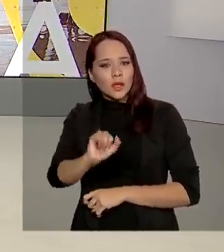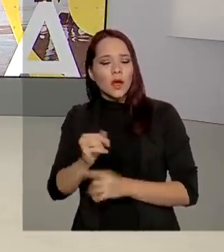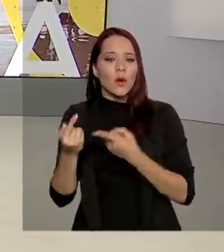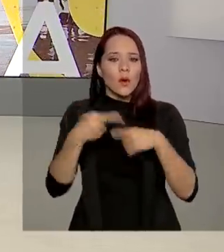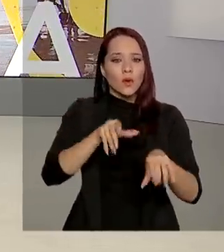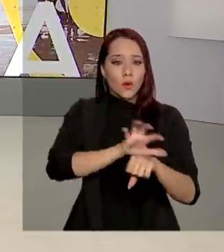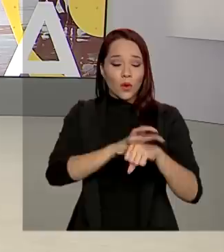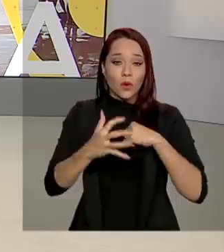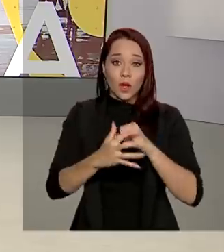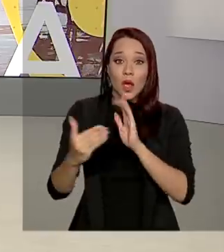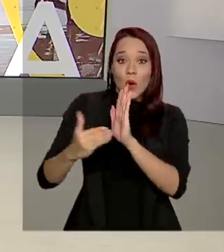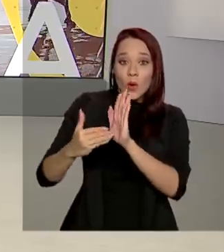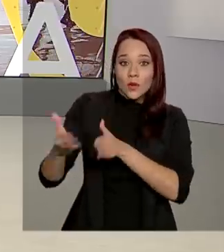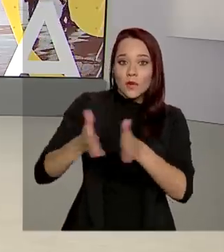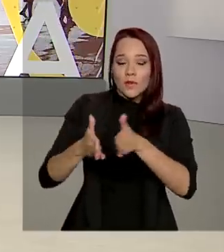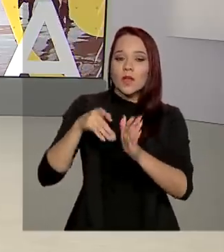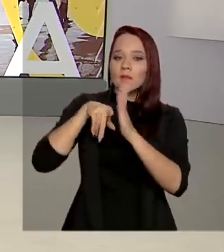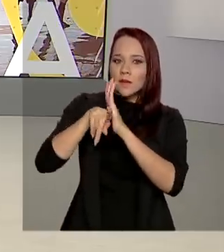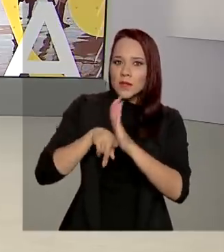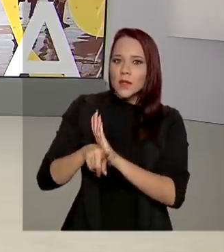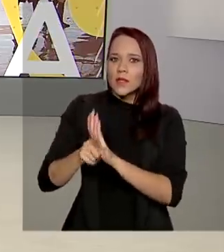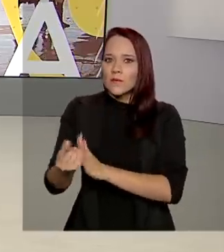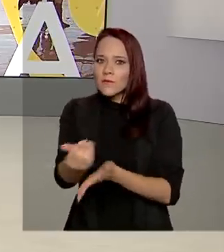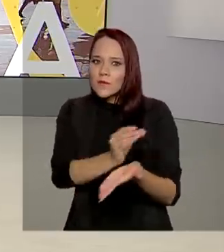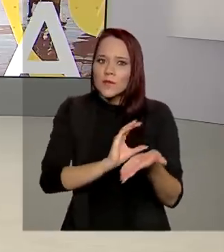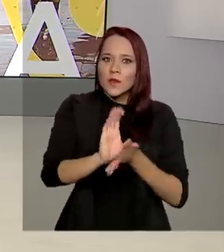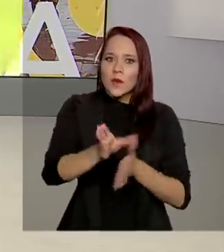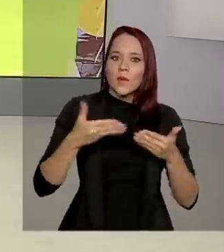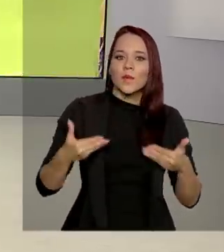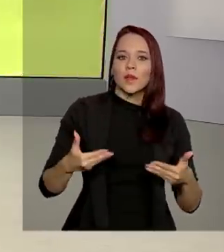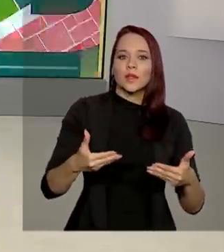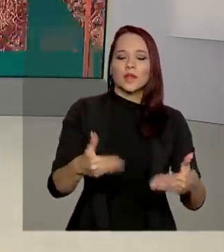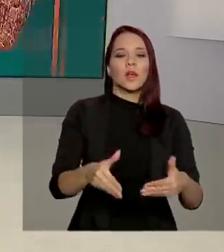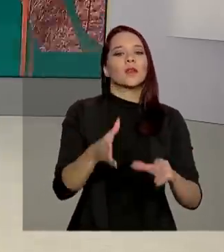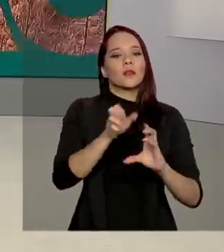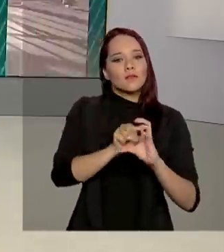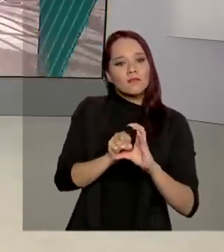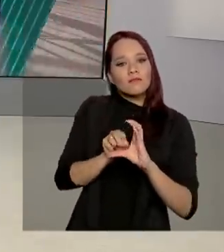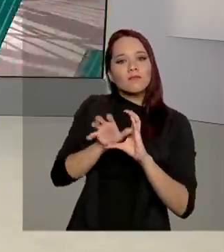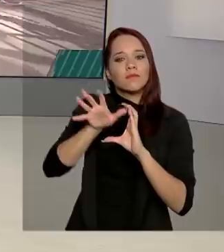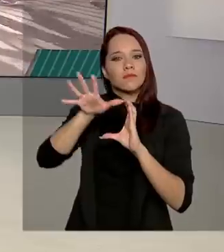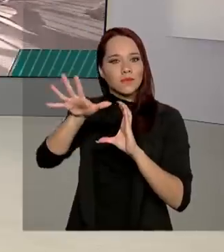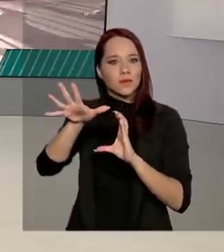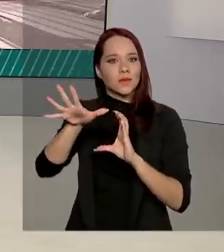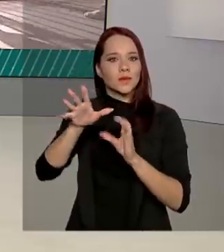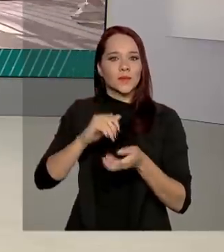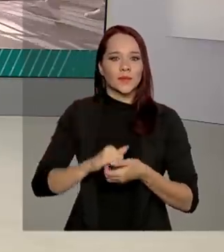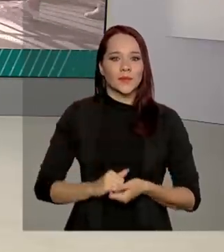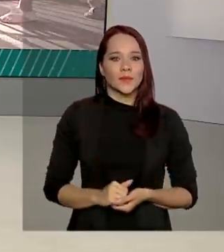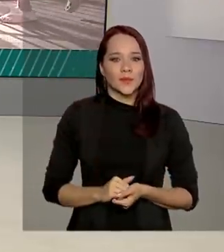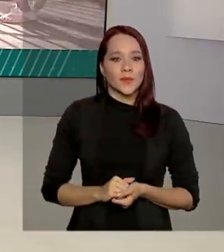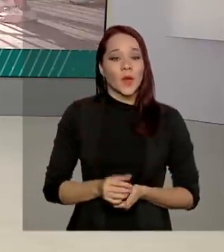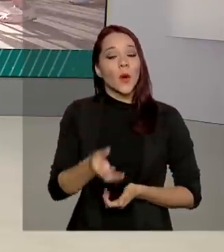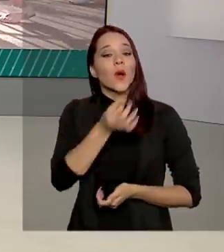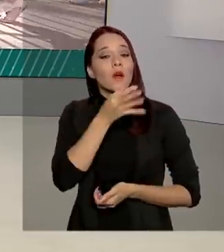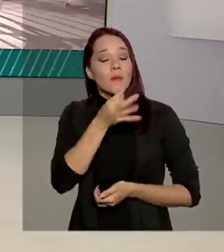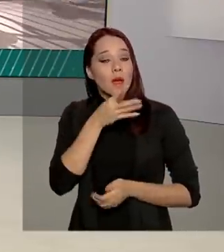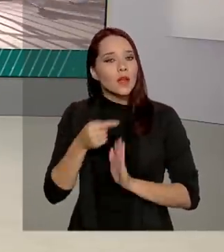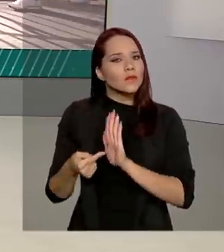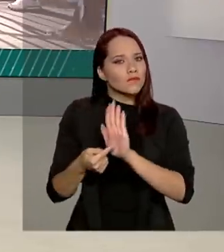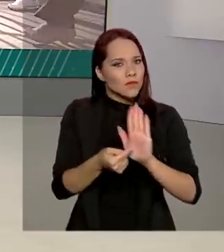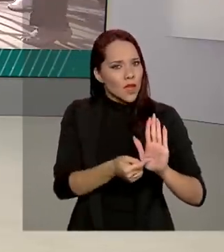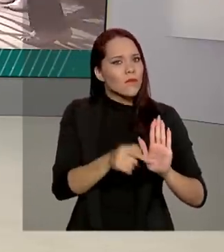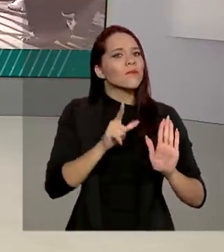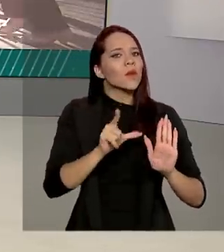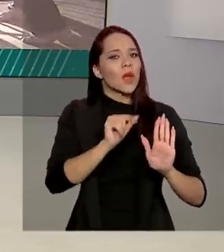é a última fase da pesquisa financiada pelo Ministério da Ciência, Tecnologia e Inovações. O remédio apresentou